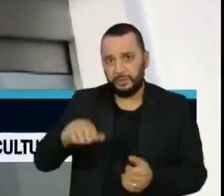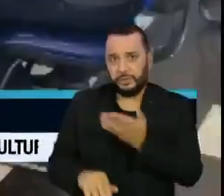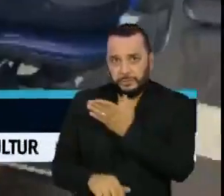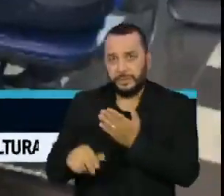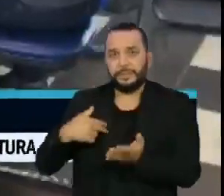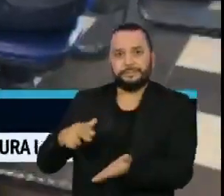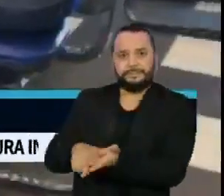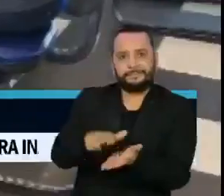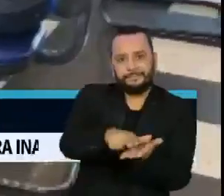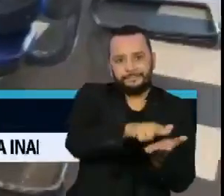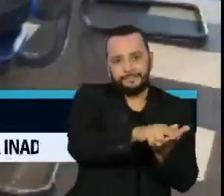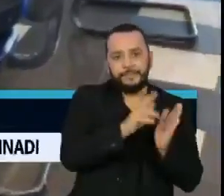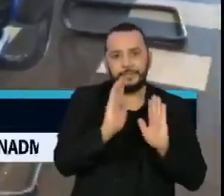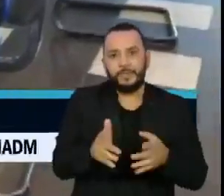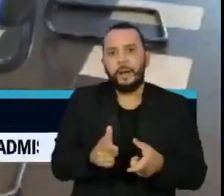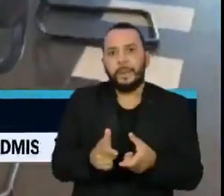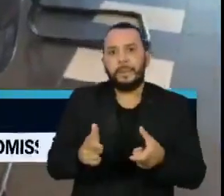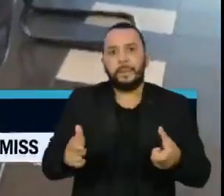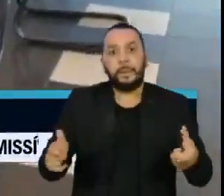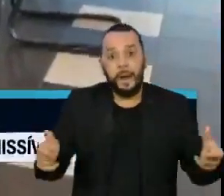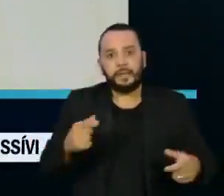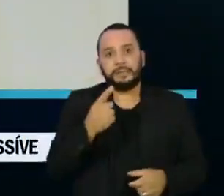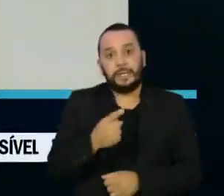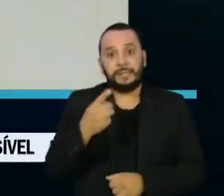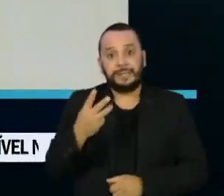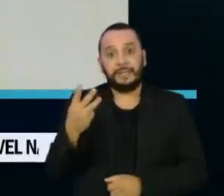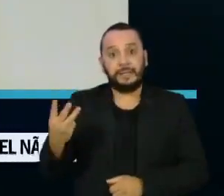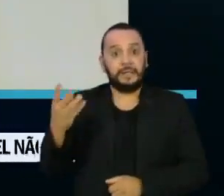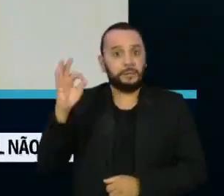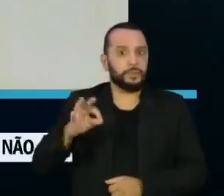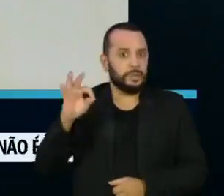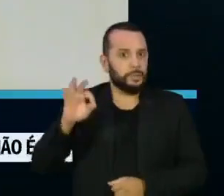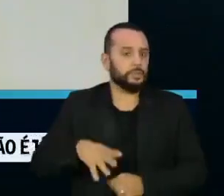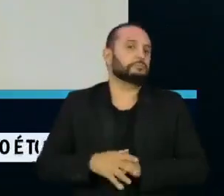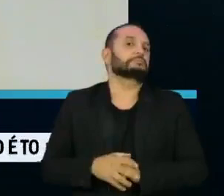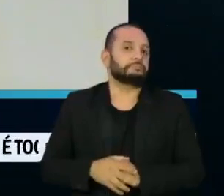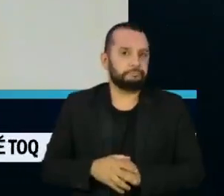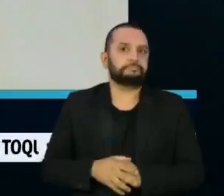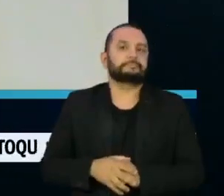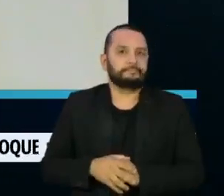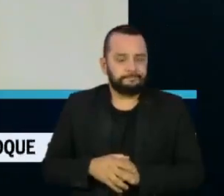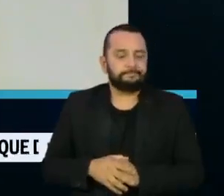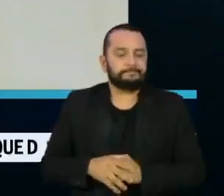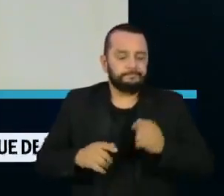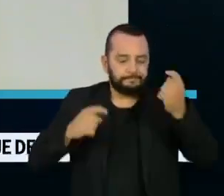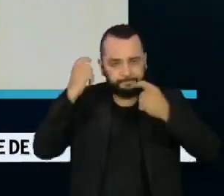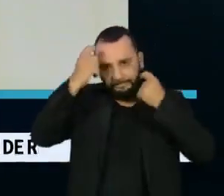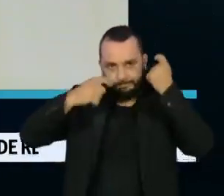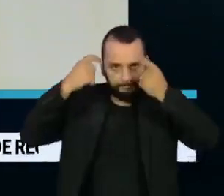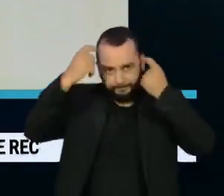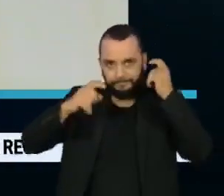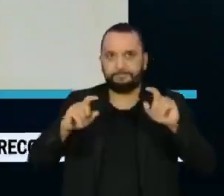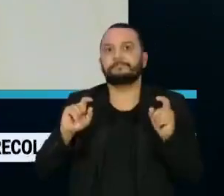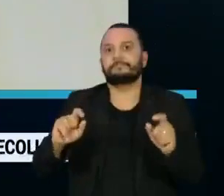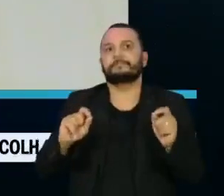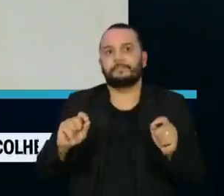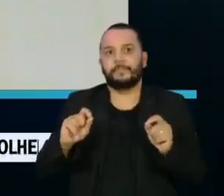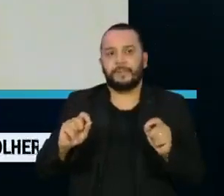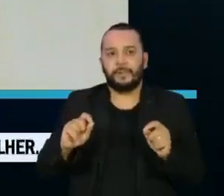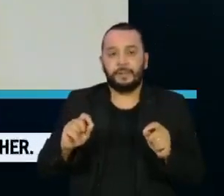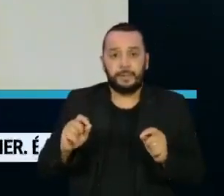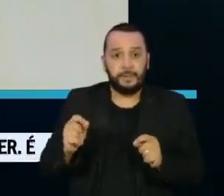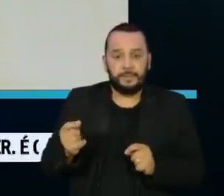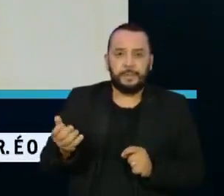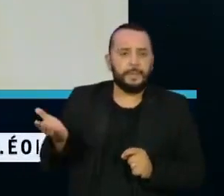de internações subiu 133%. A preocupação maior hoje é que nós temos alguns pacientes que não